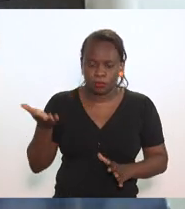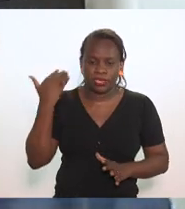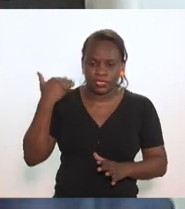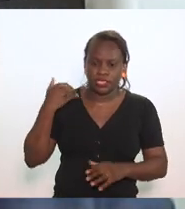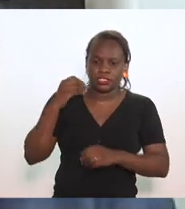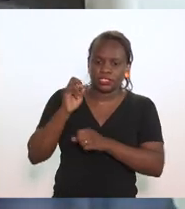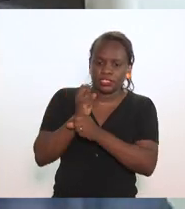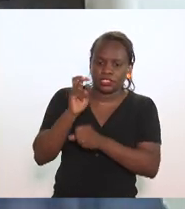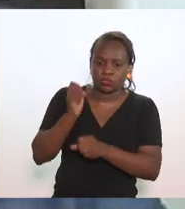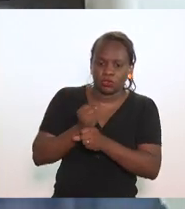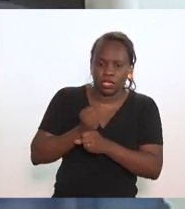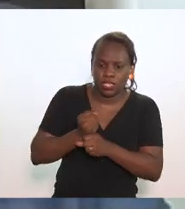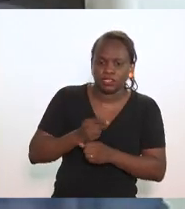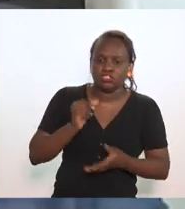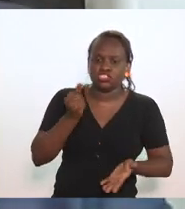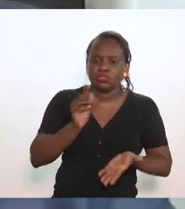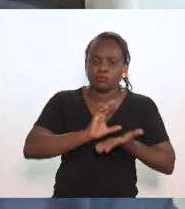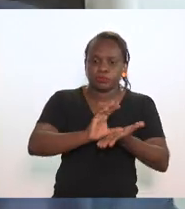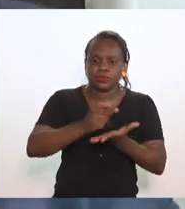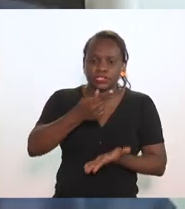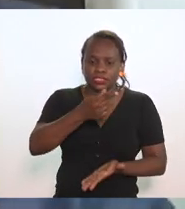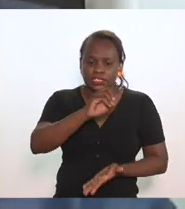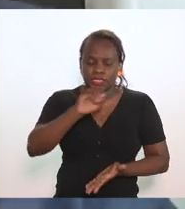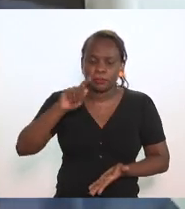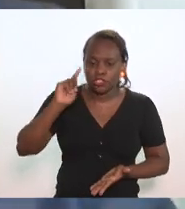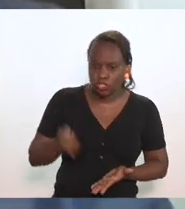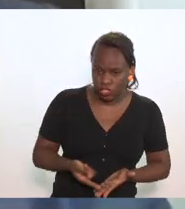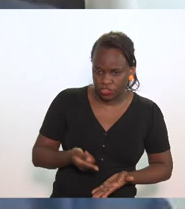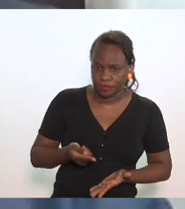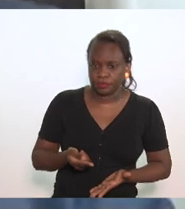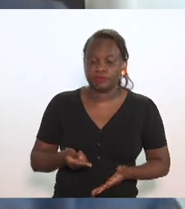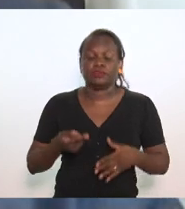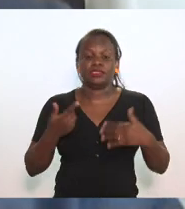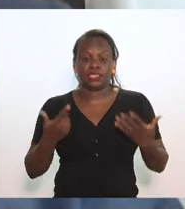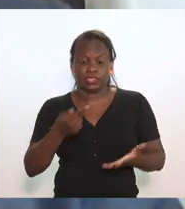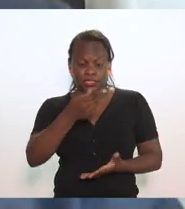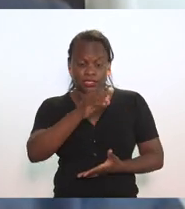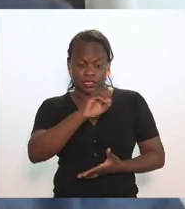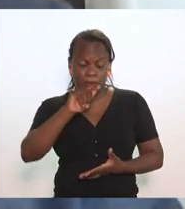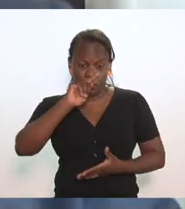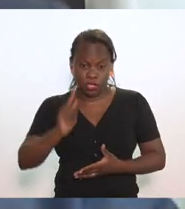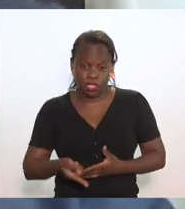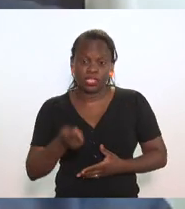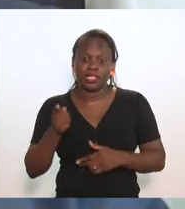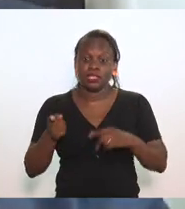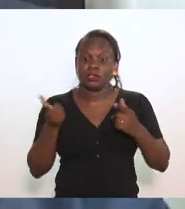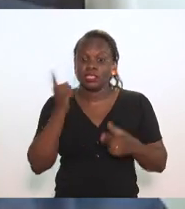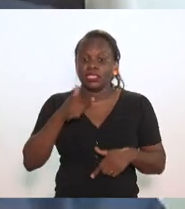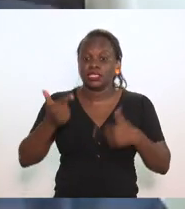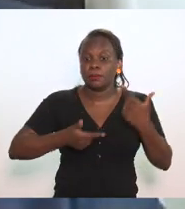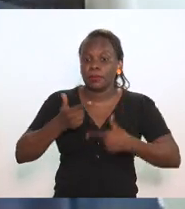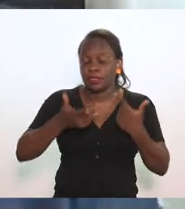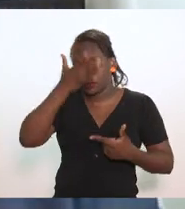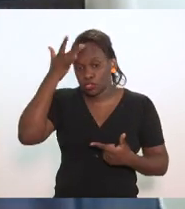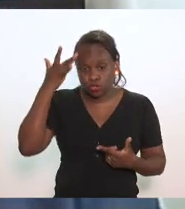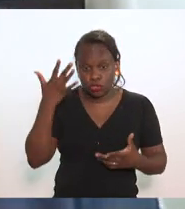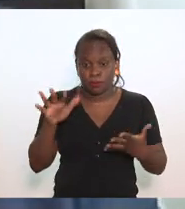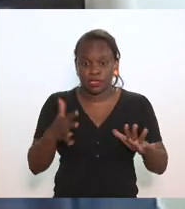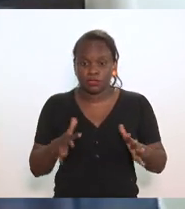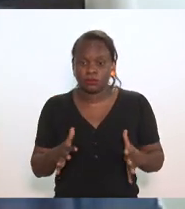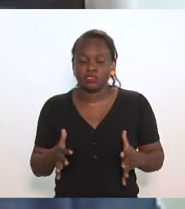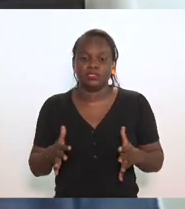700 milhões de reais. Estes 700 milhões de reais, ele gera empregos diretos de 700